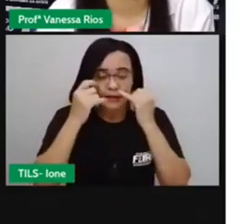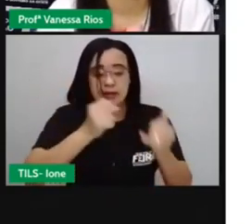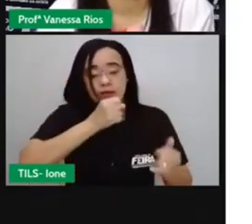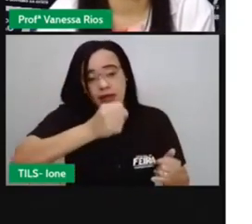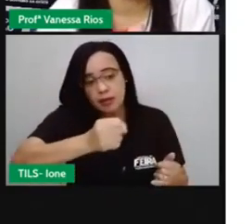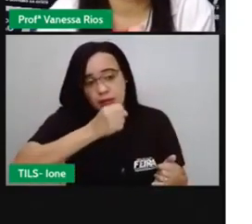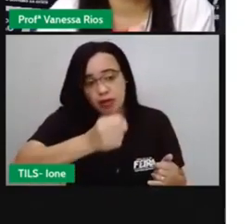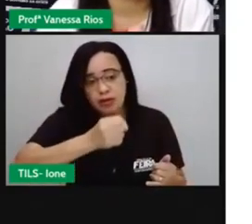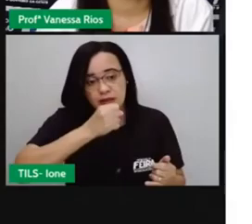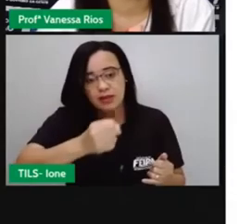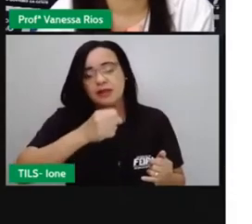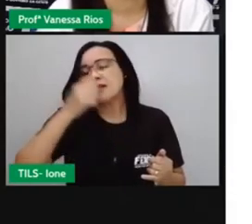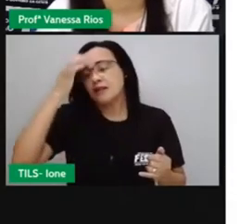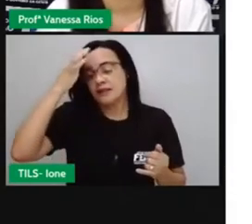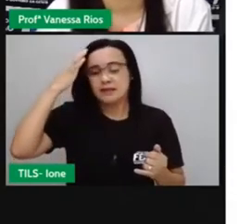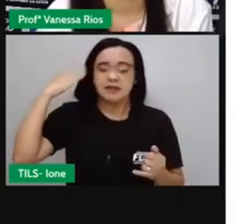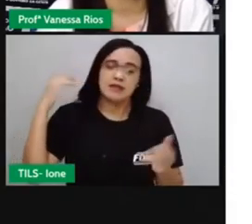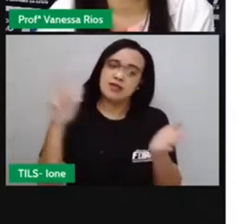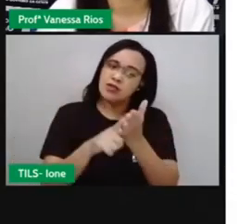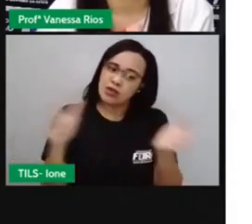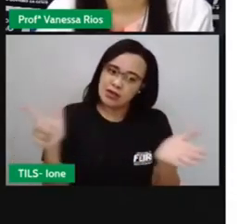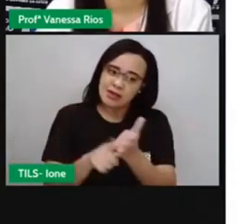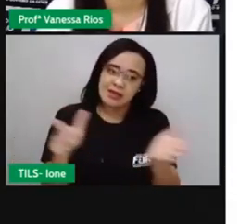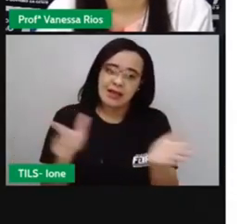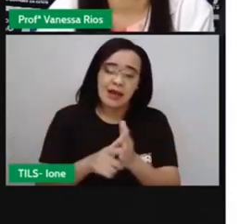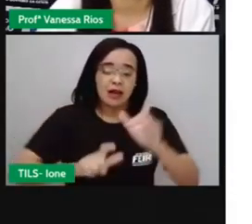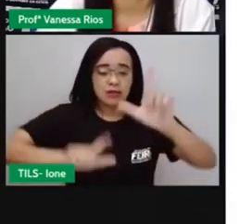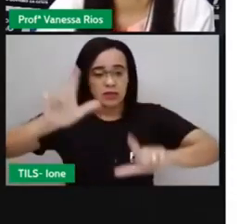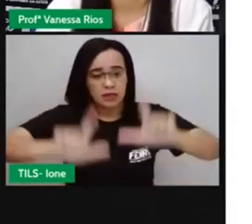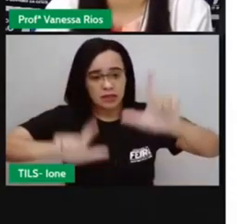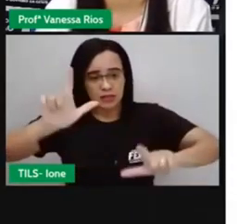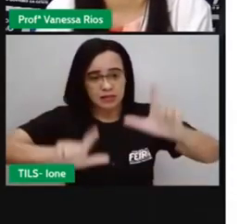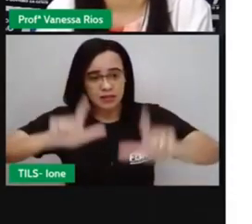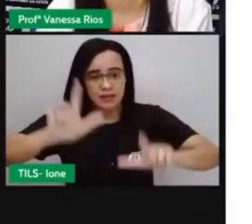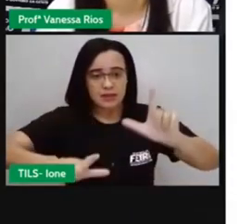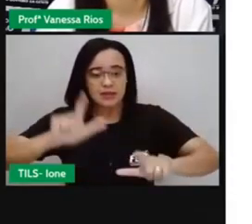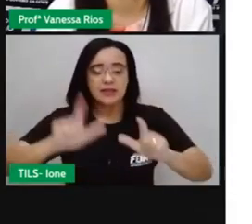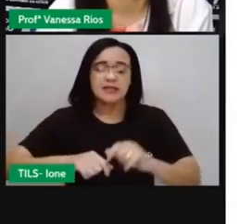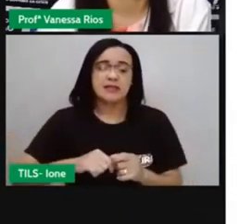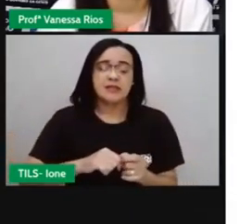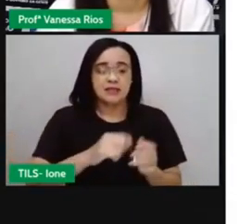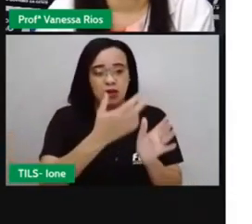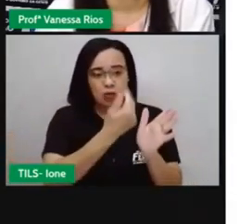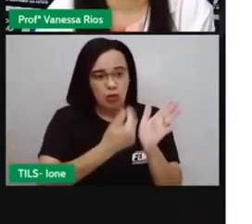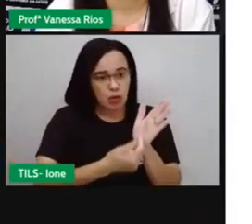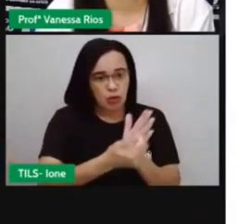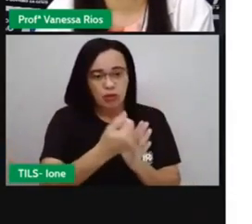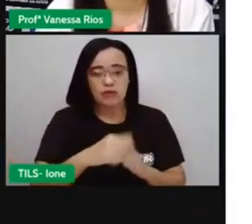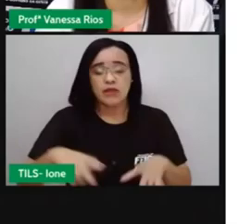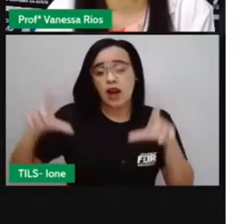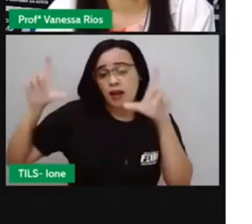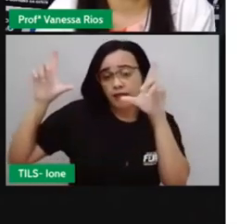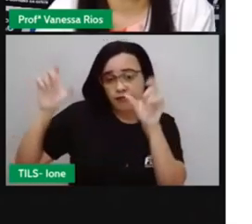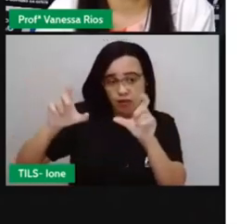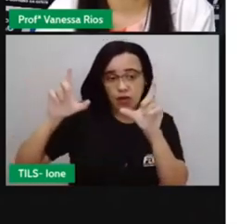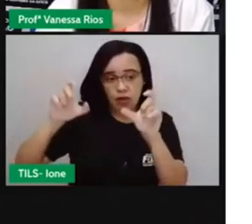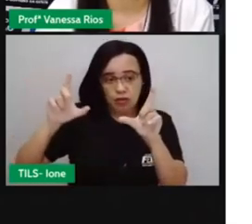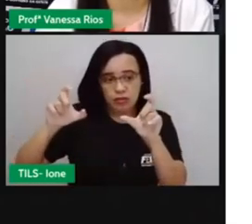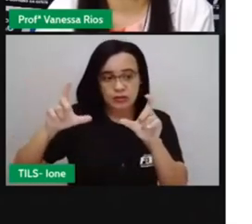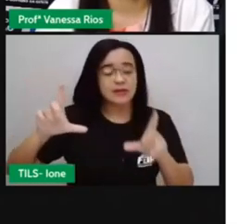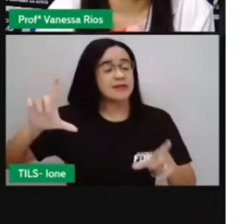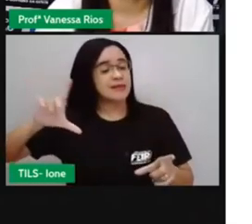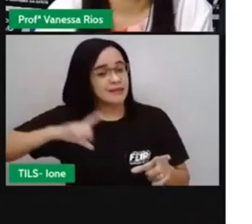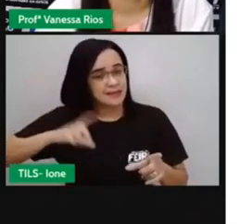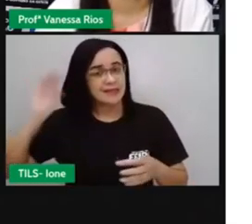textos não verbais, presença aí das imagens, de desenhos, de fotografias, elas estão presentes e